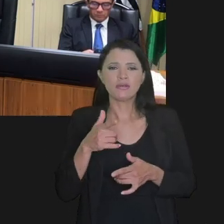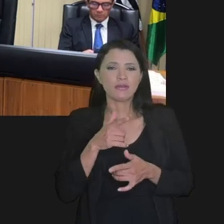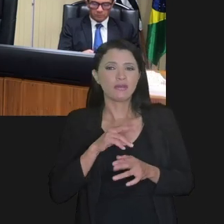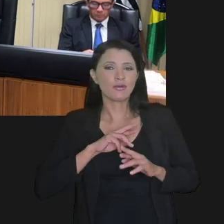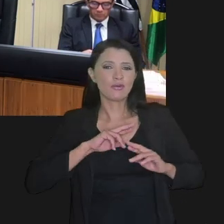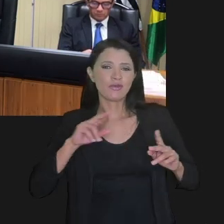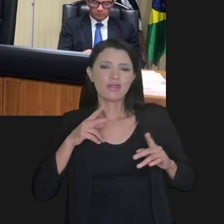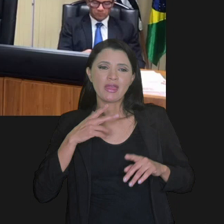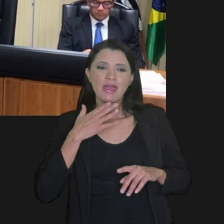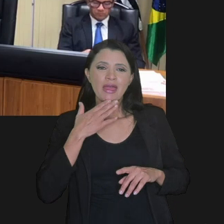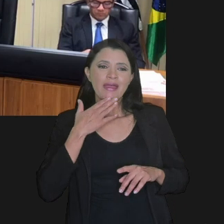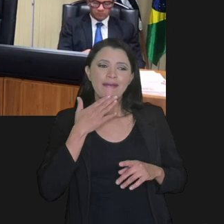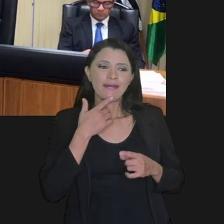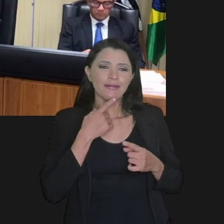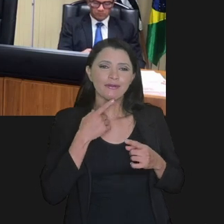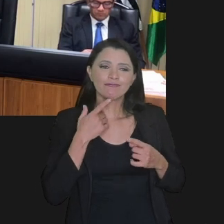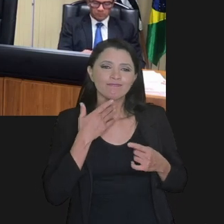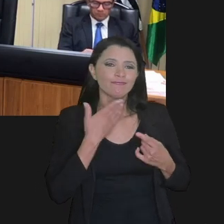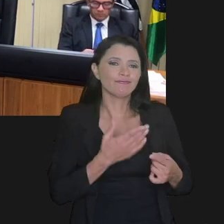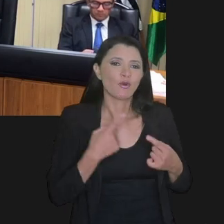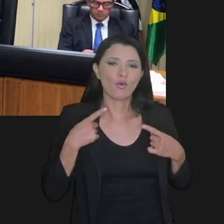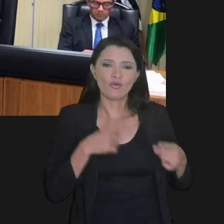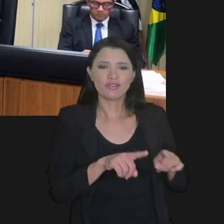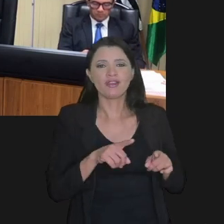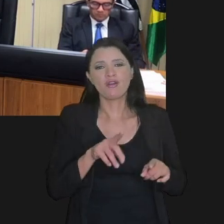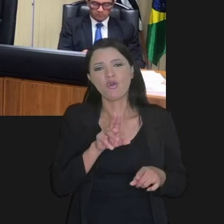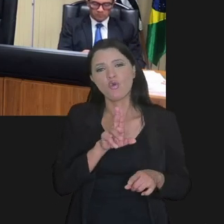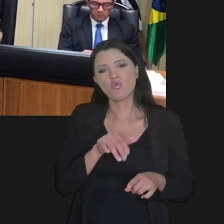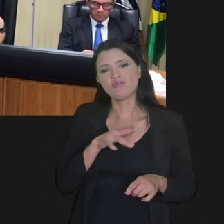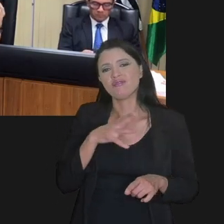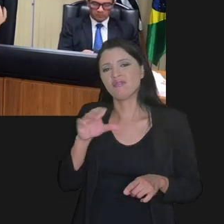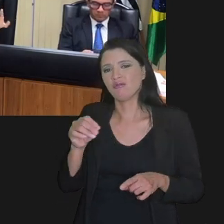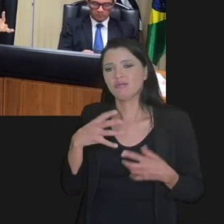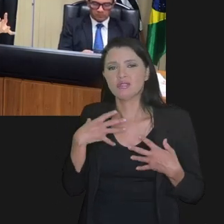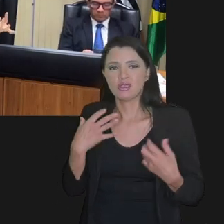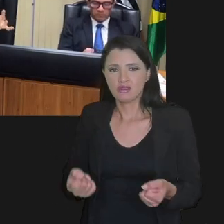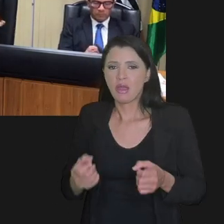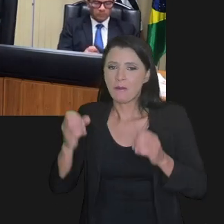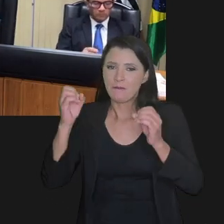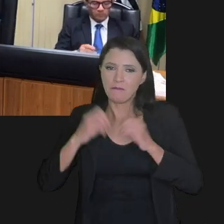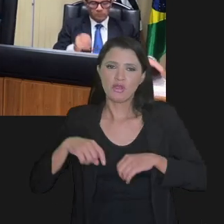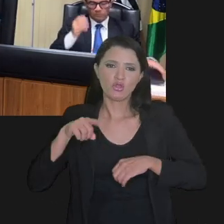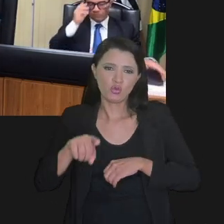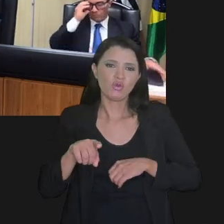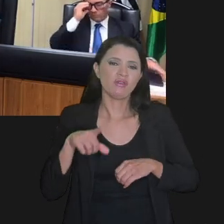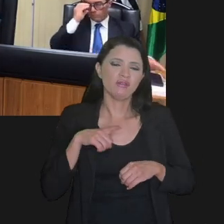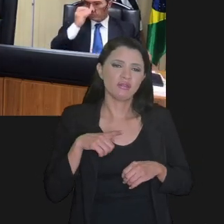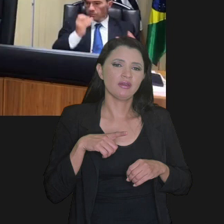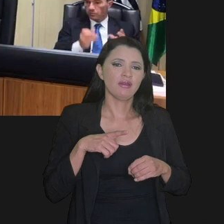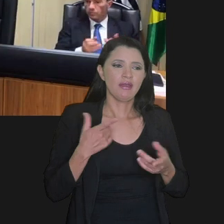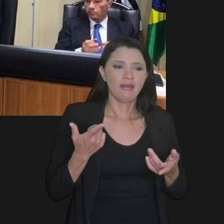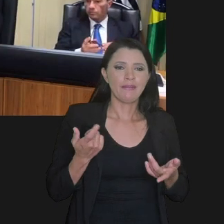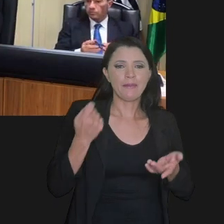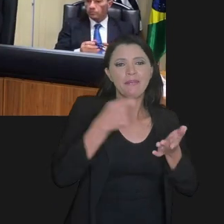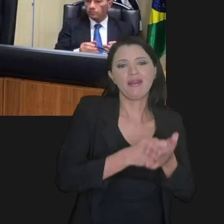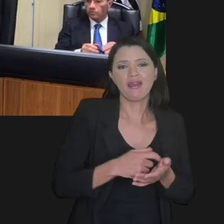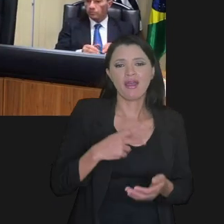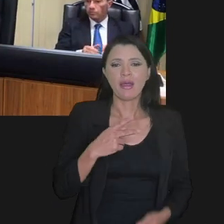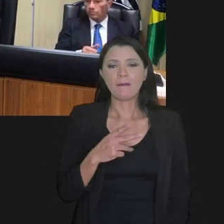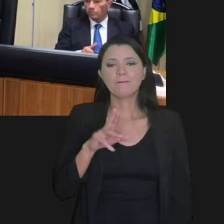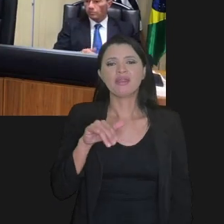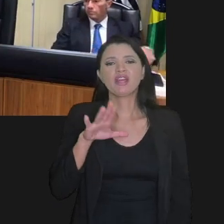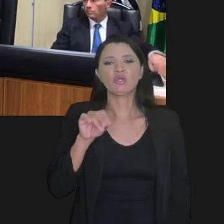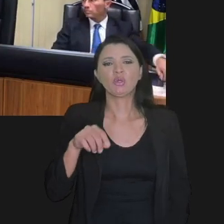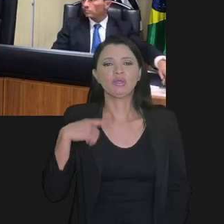líquidos e certos em desfavor da União. Obviamente, a gente não pode aceitar prejuízo fiscal do contribuinte com uma mão e pagar